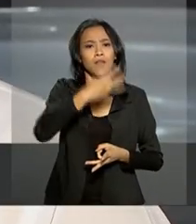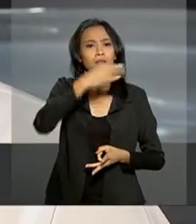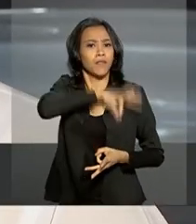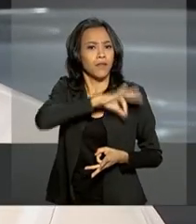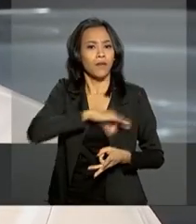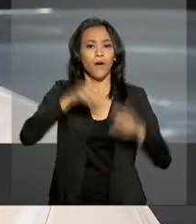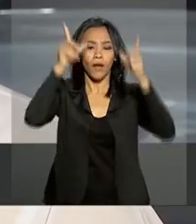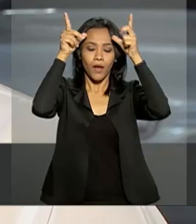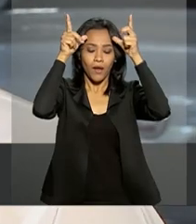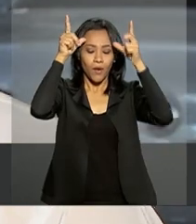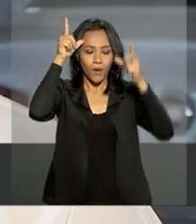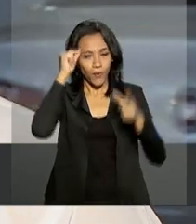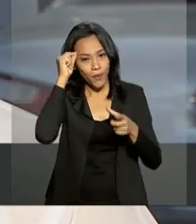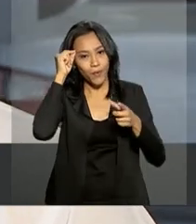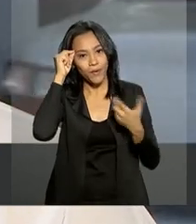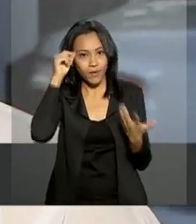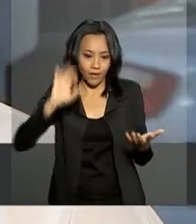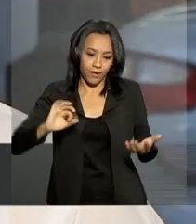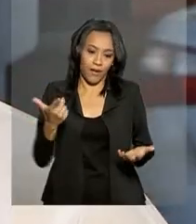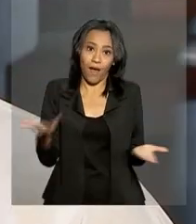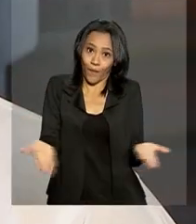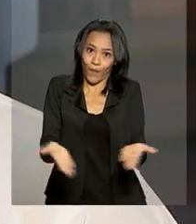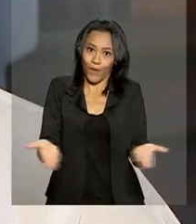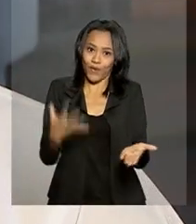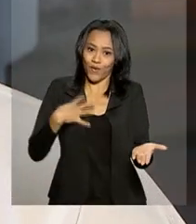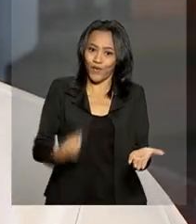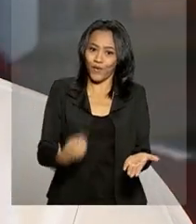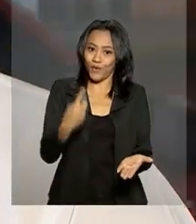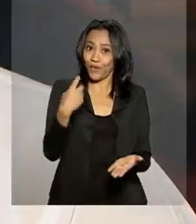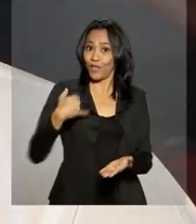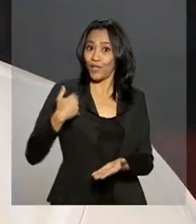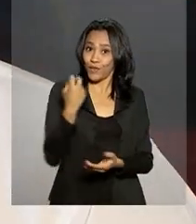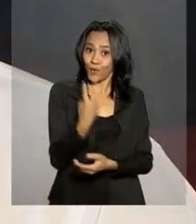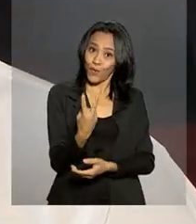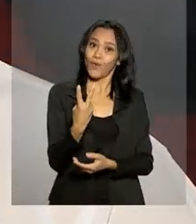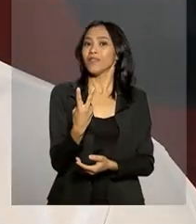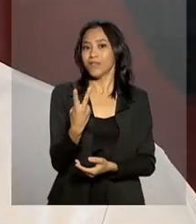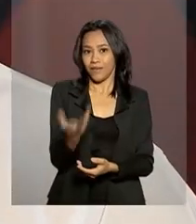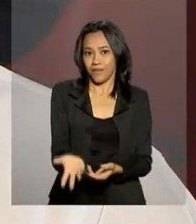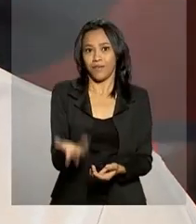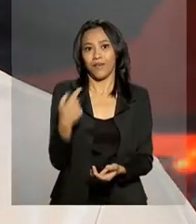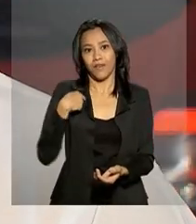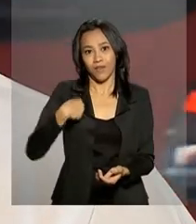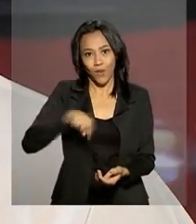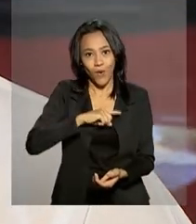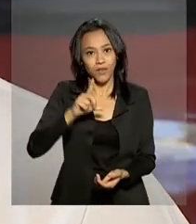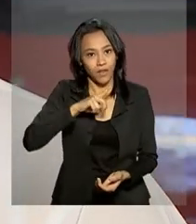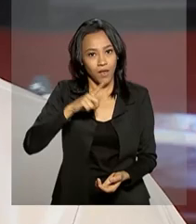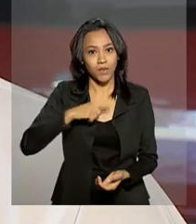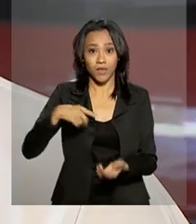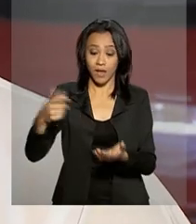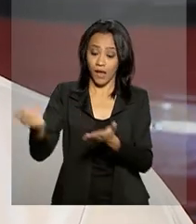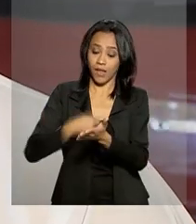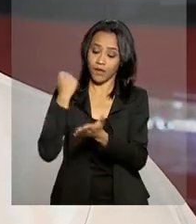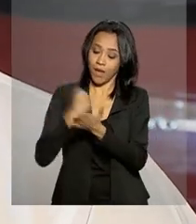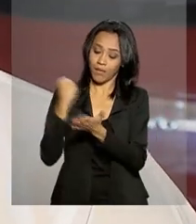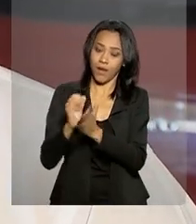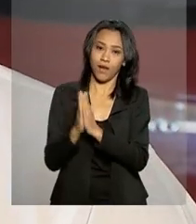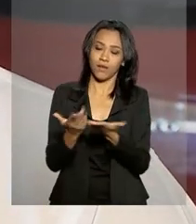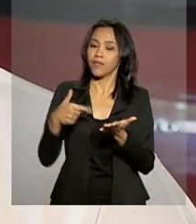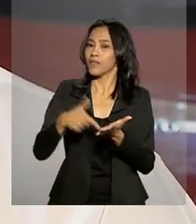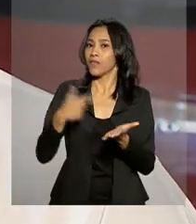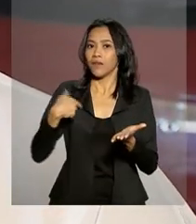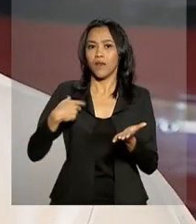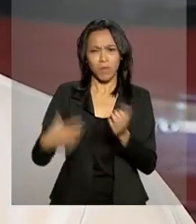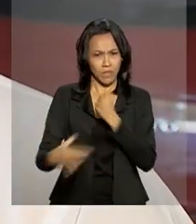é uma tranquilidade. Principalmente agora que a gente tem um filhinho de dois anos, aí que a gente tem a carteira assinada, pra gente já é mais